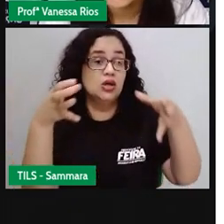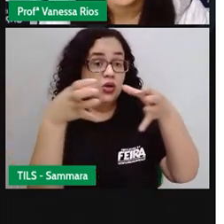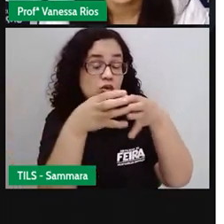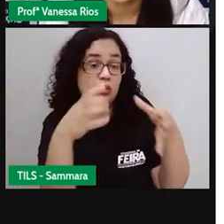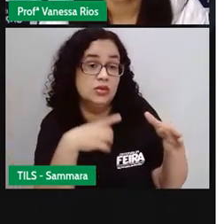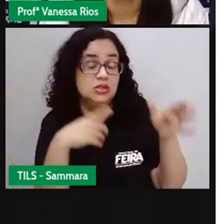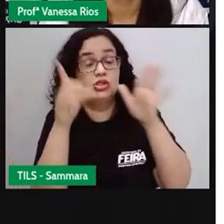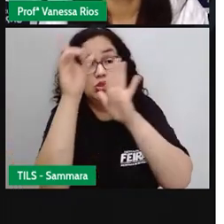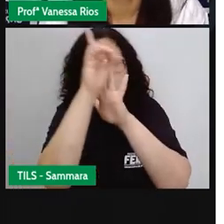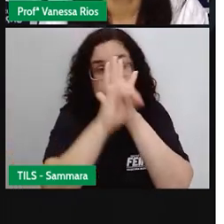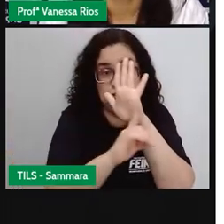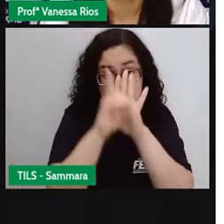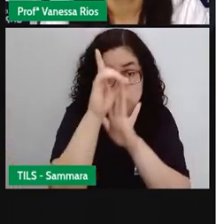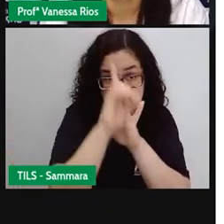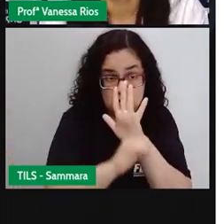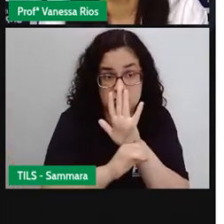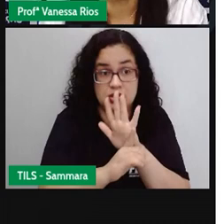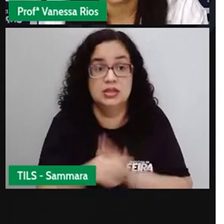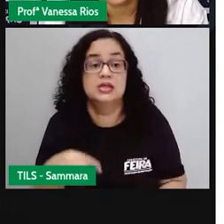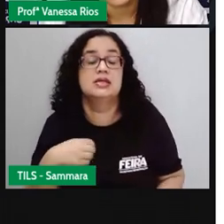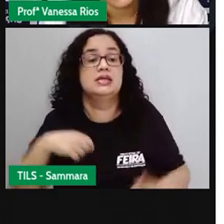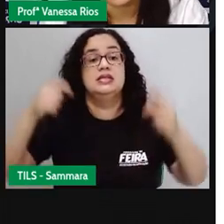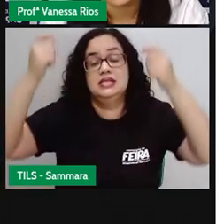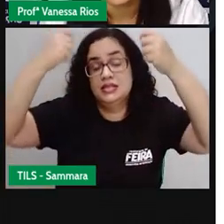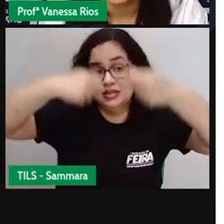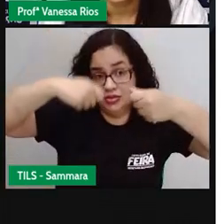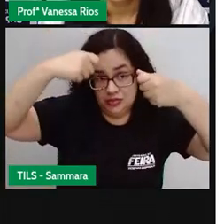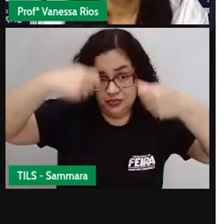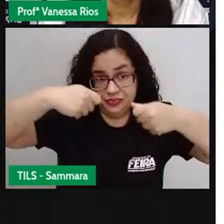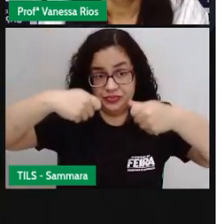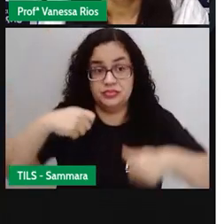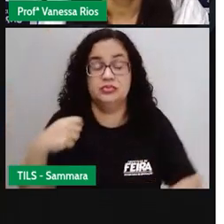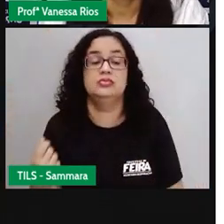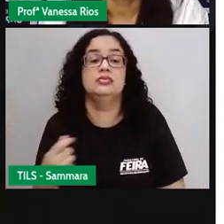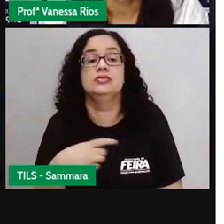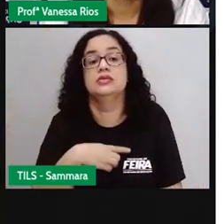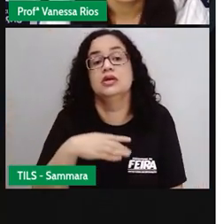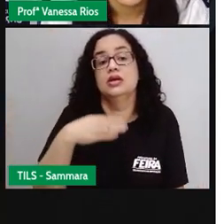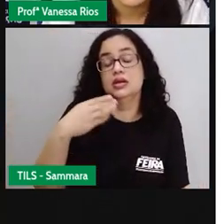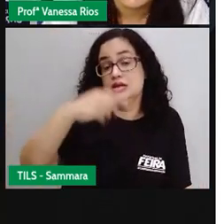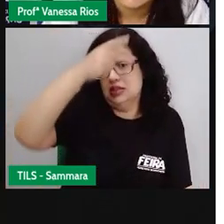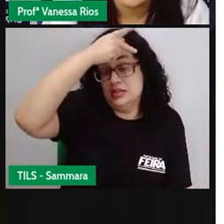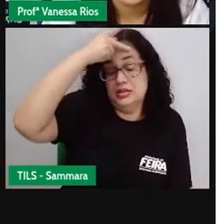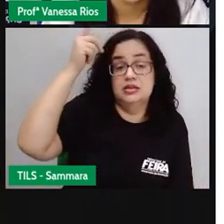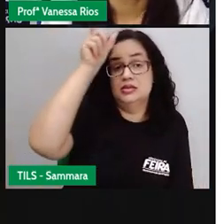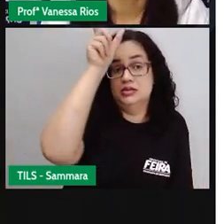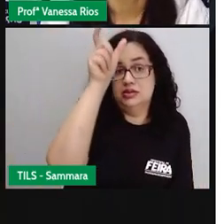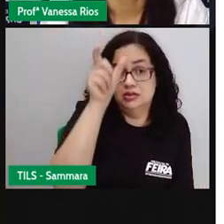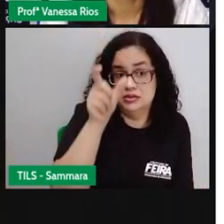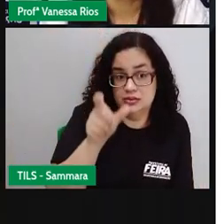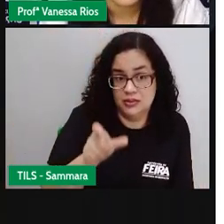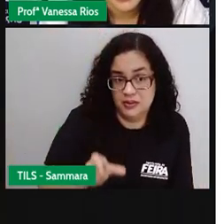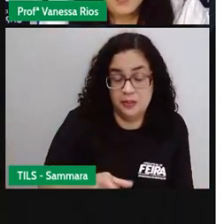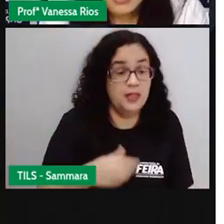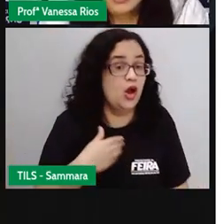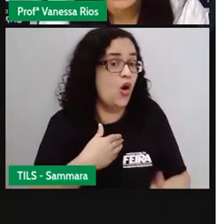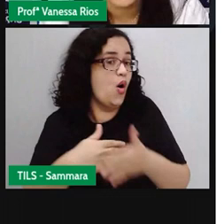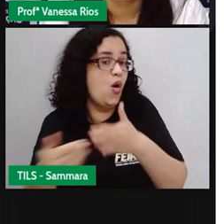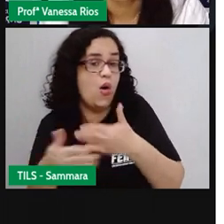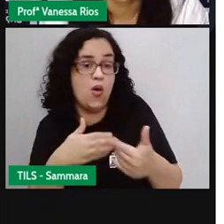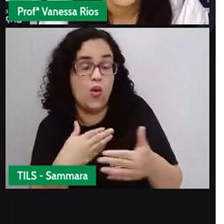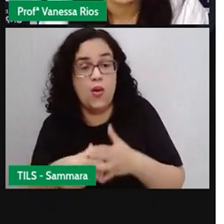direitos relacionados às suas necessidades. Então, o ser cidadão é algo que qualquer